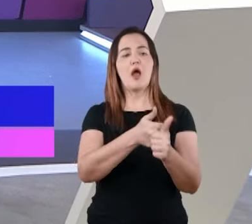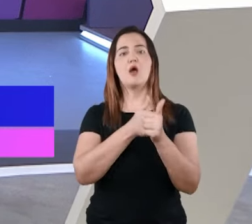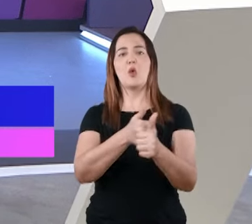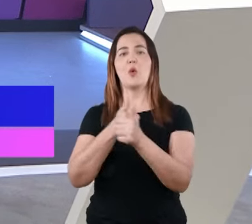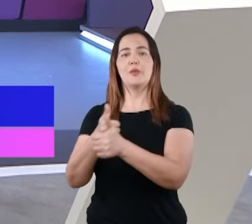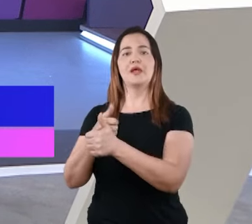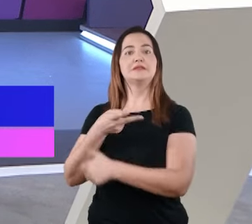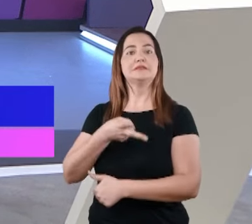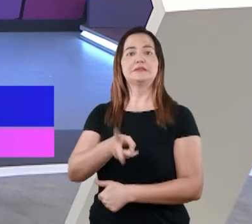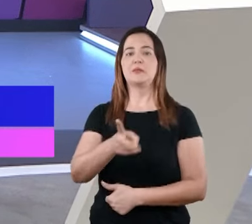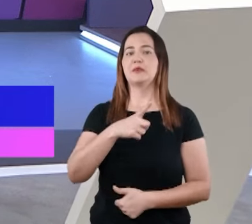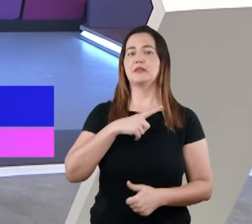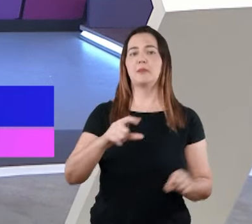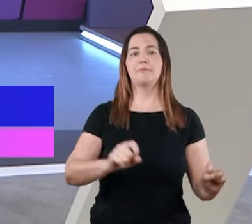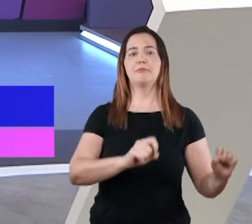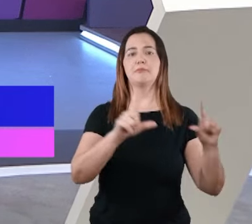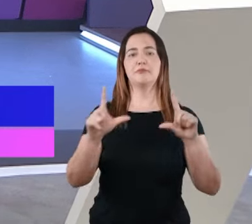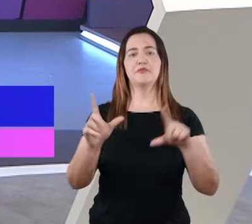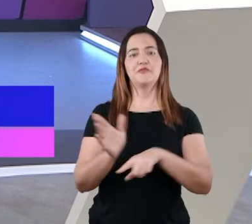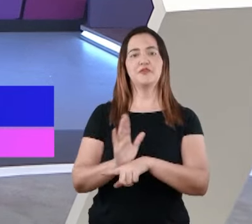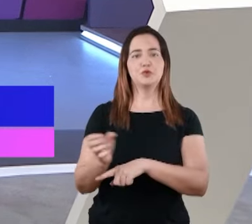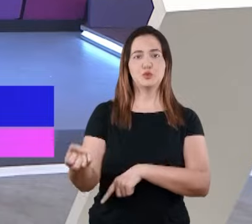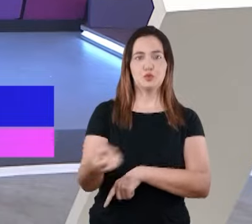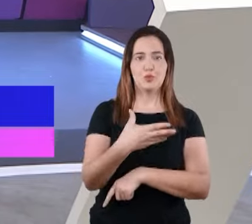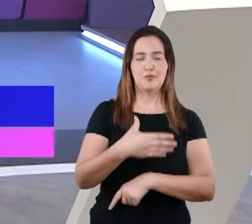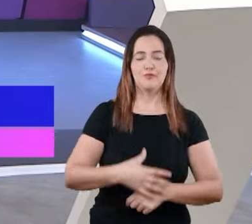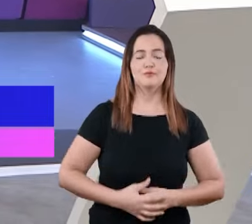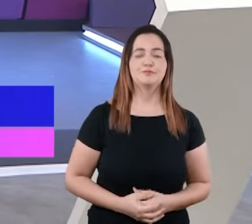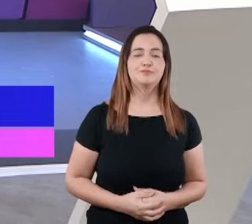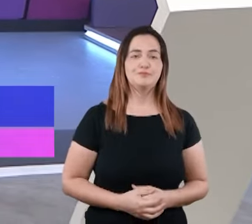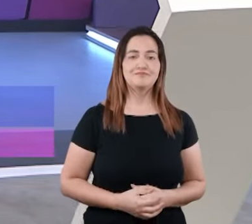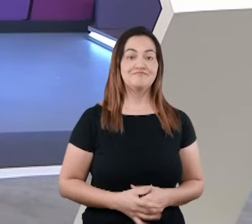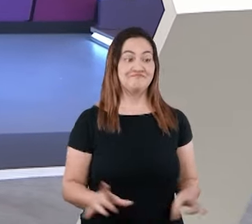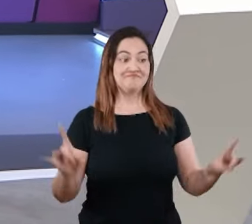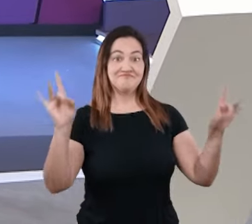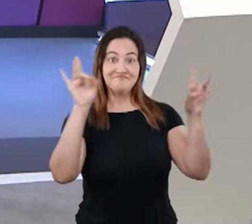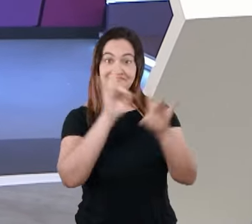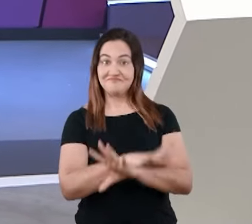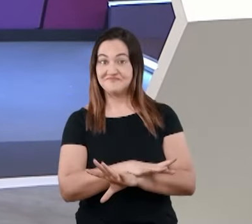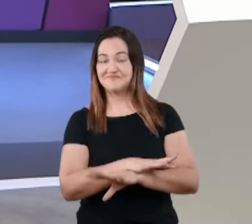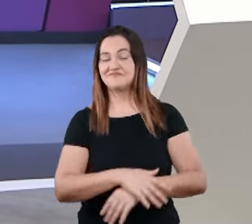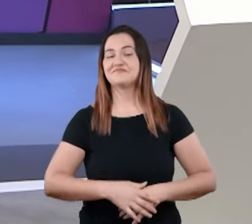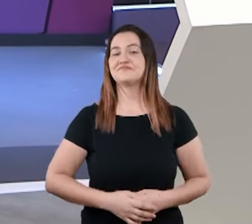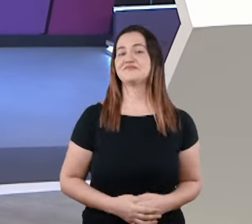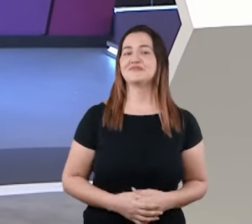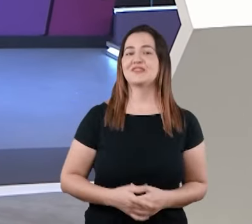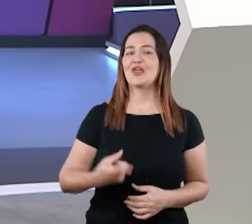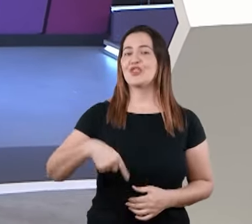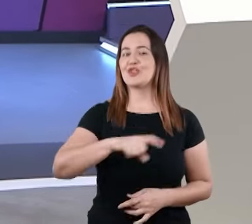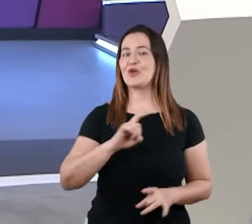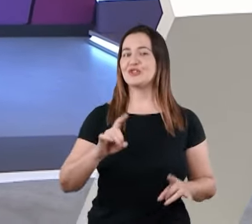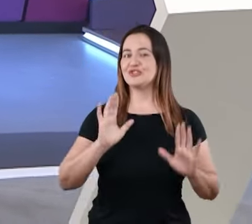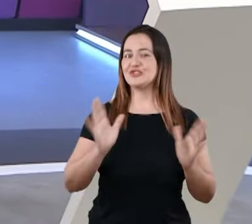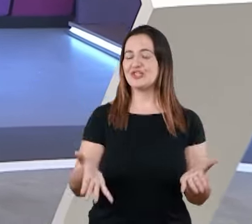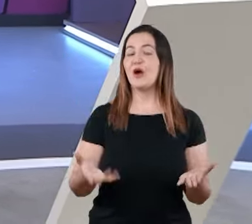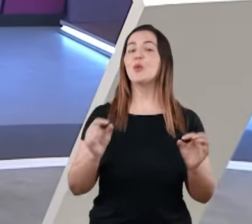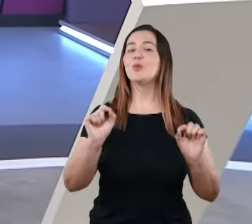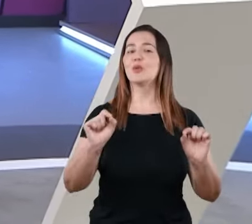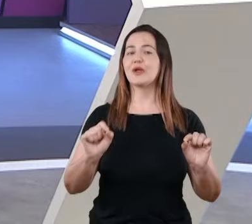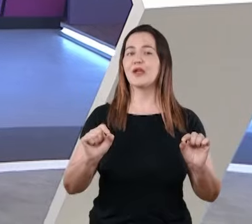acompanhando todas as novidades do programa Arena do Futuro. Então, dito isto, já estamos